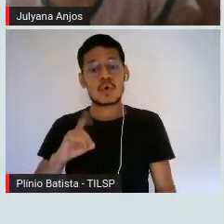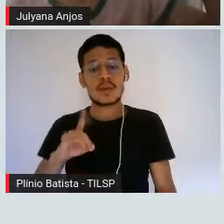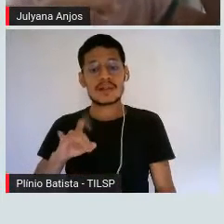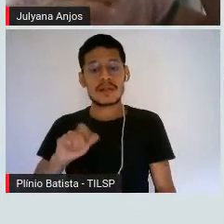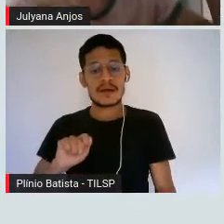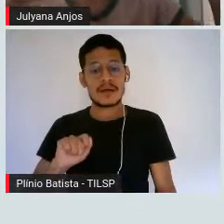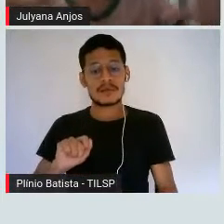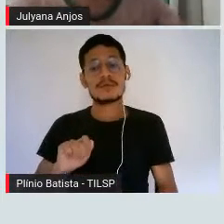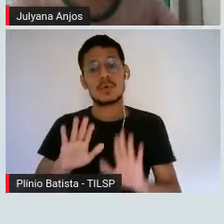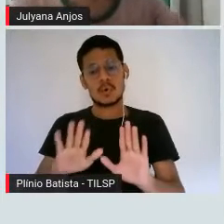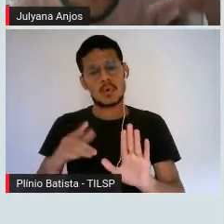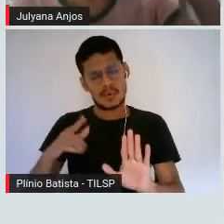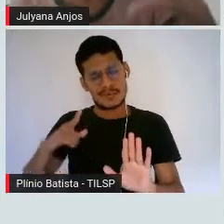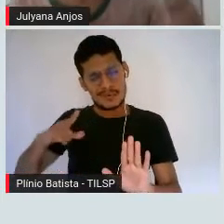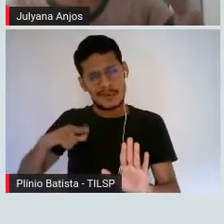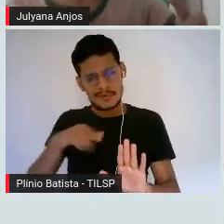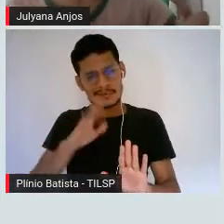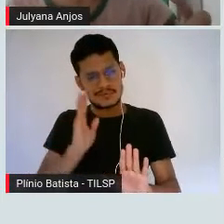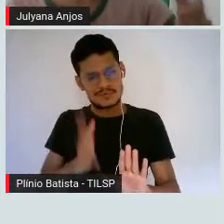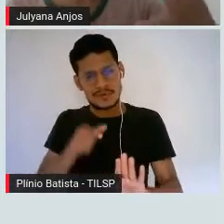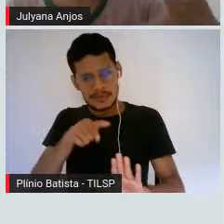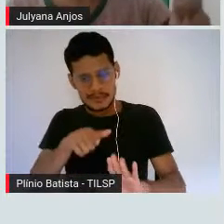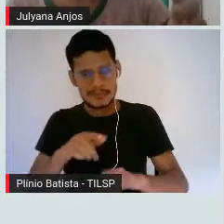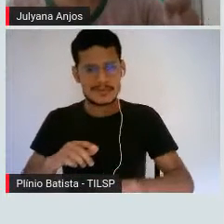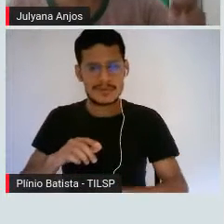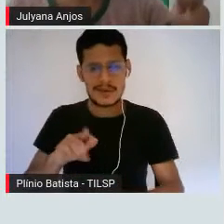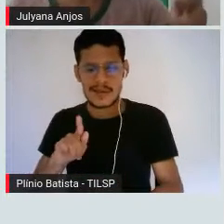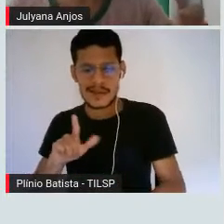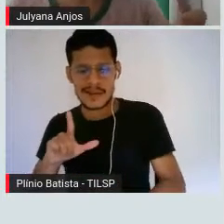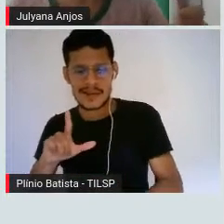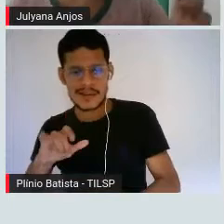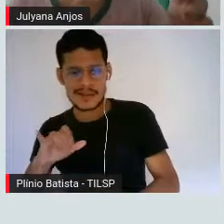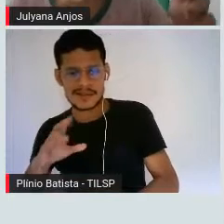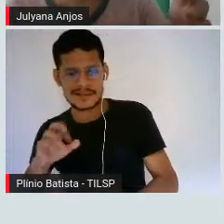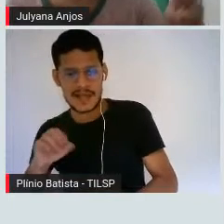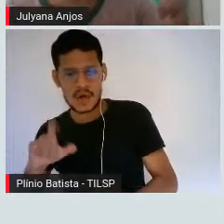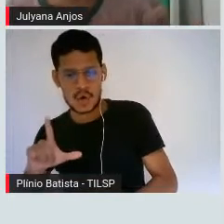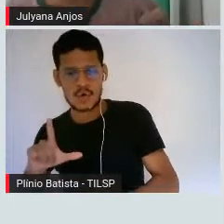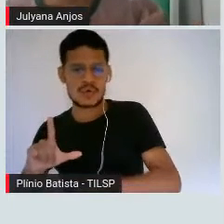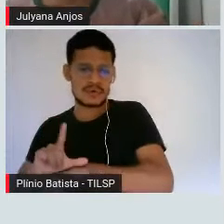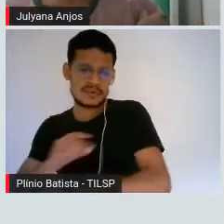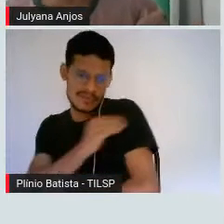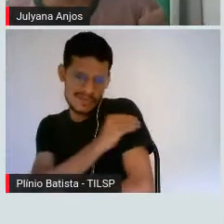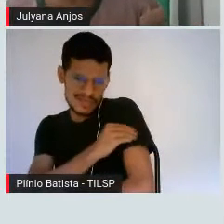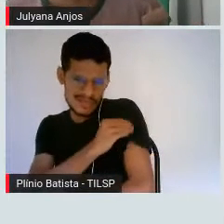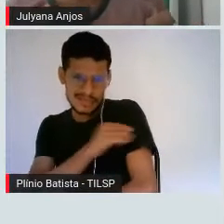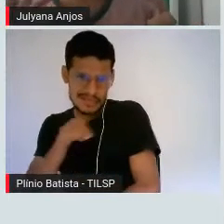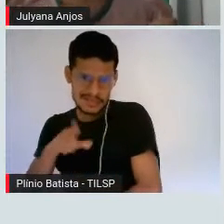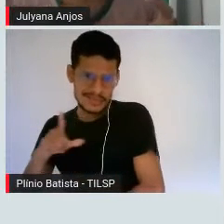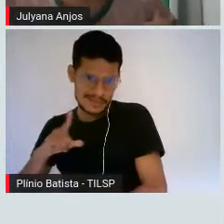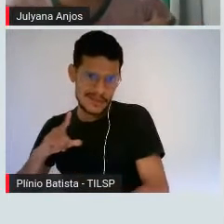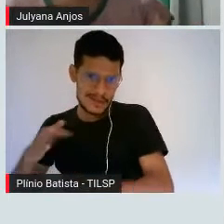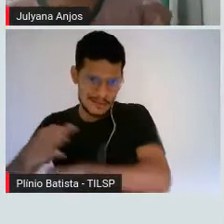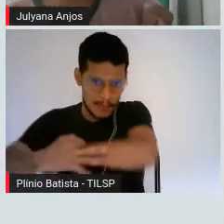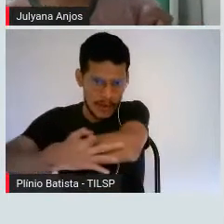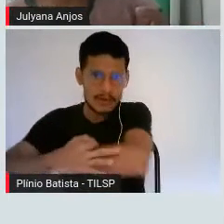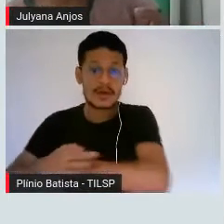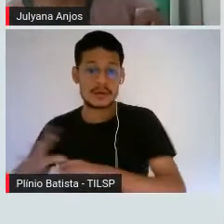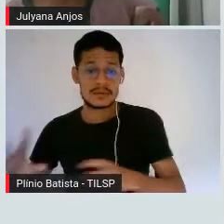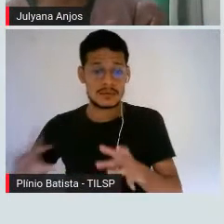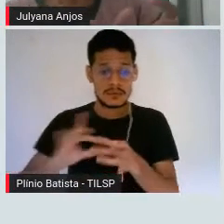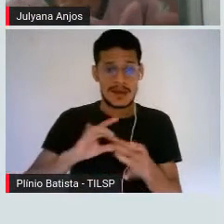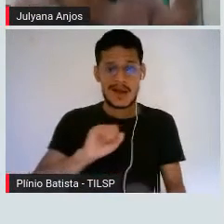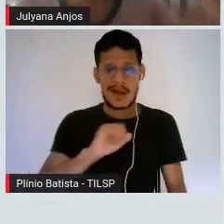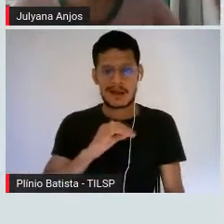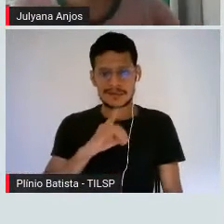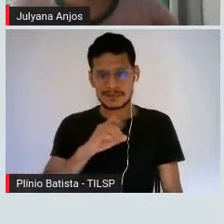tem um glicerídeo, ou seja, uma molécula de glicerol, do álcool glicerol, associada a ácidos graxos, que tem aquela dupla